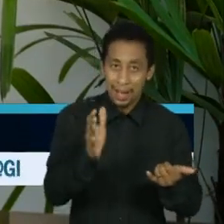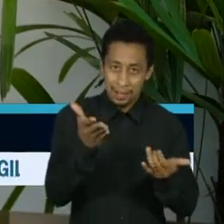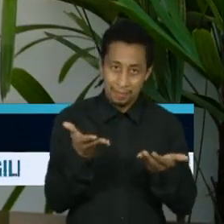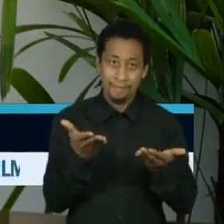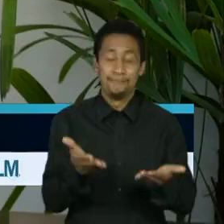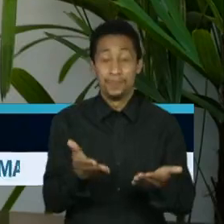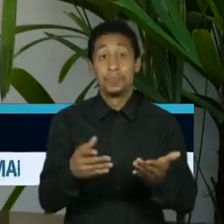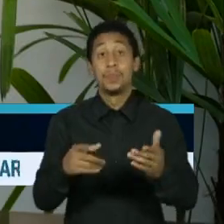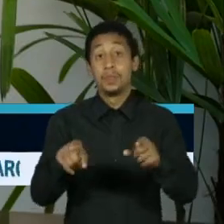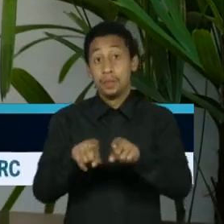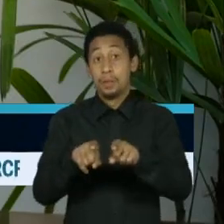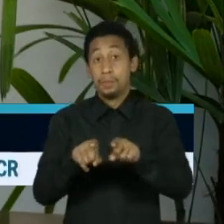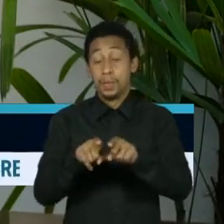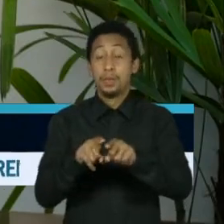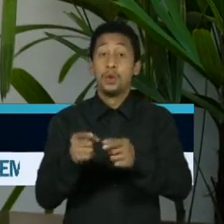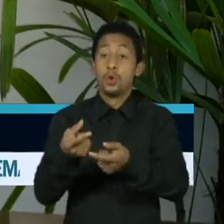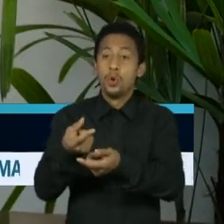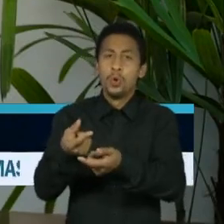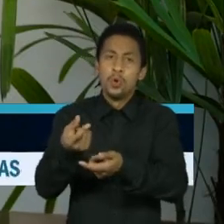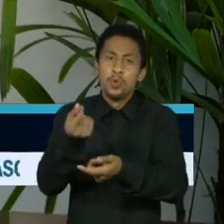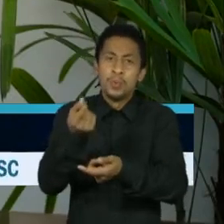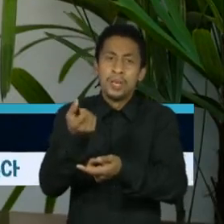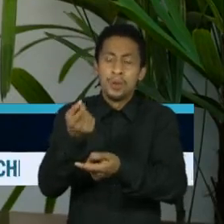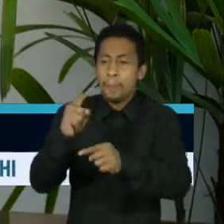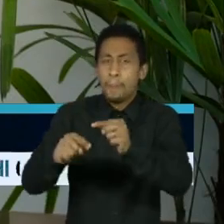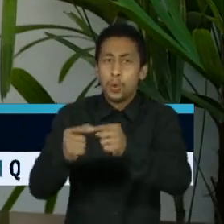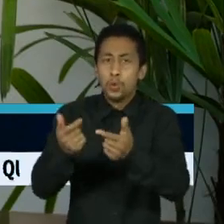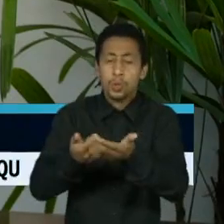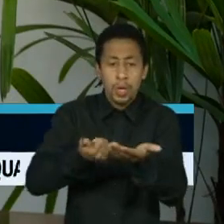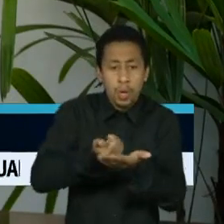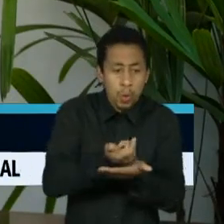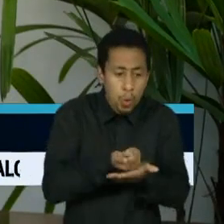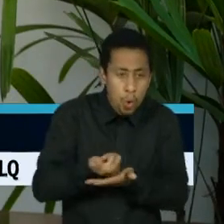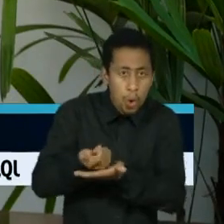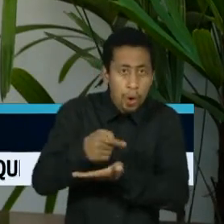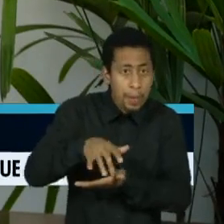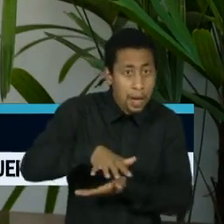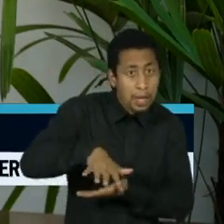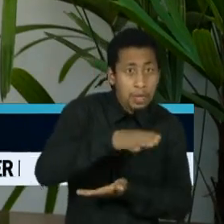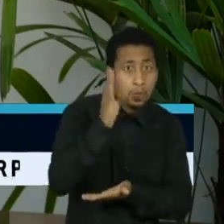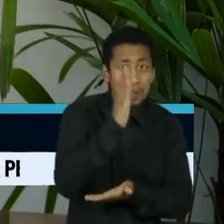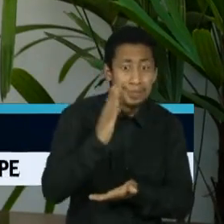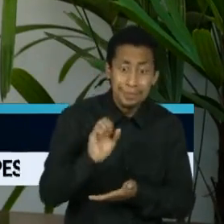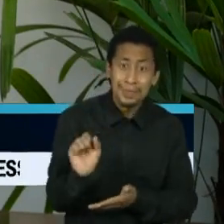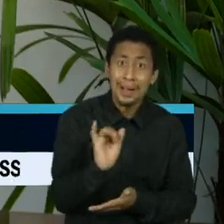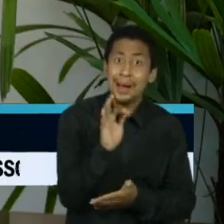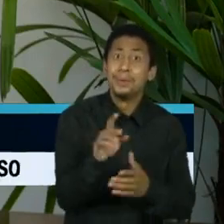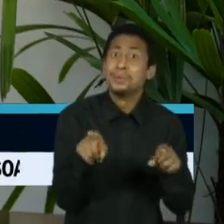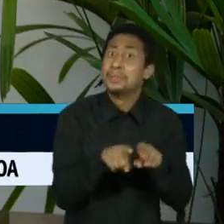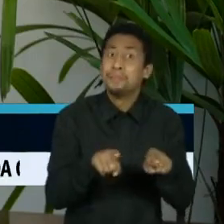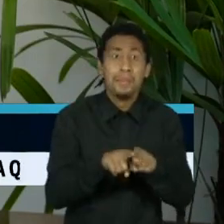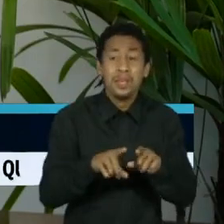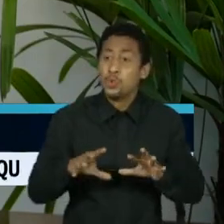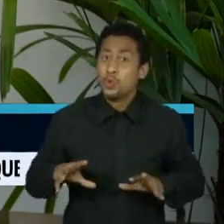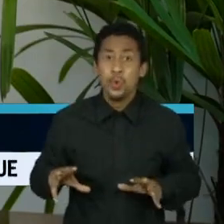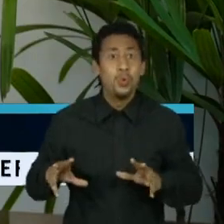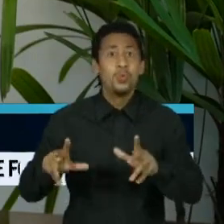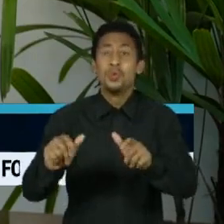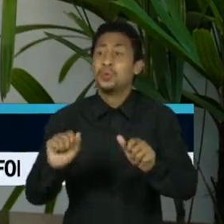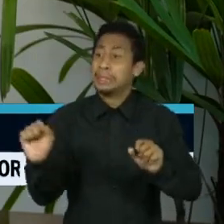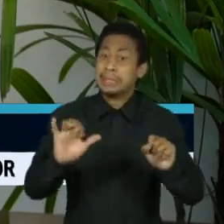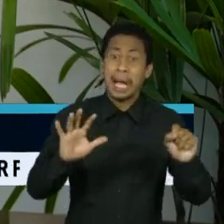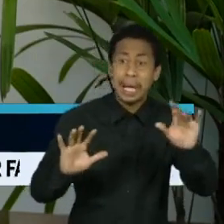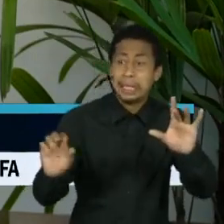está sofrendo aumento de preço dos seus insumos comprados aqui no Brasil, que também estão sofrendo aumento de energia e também estão repassando esses